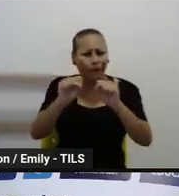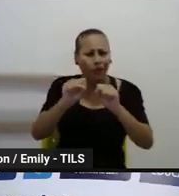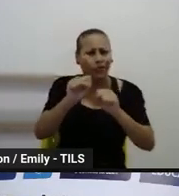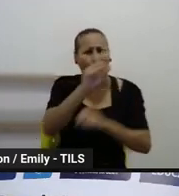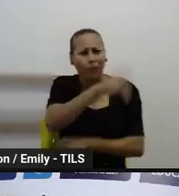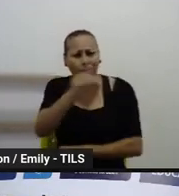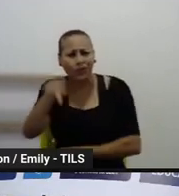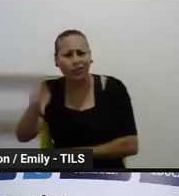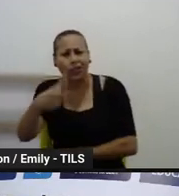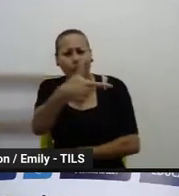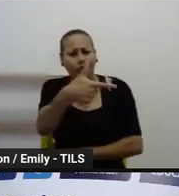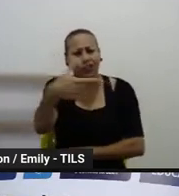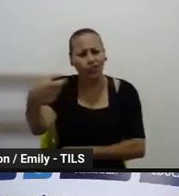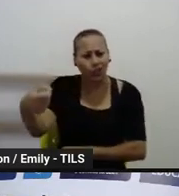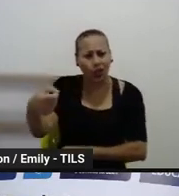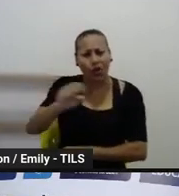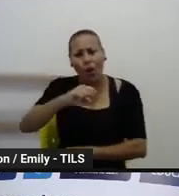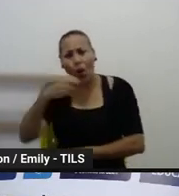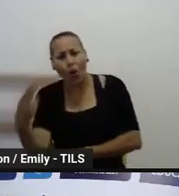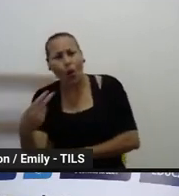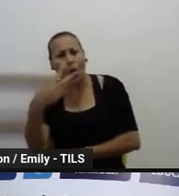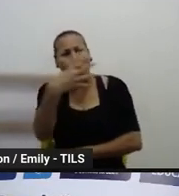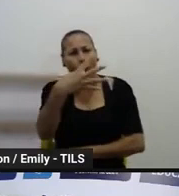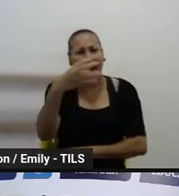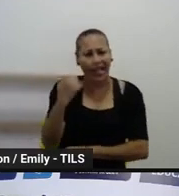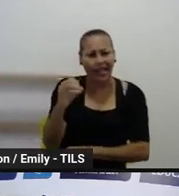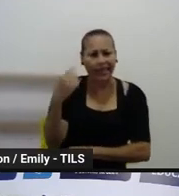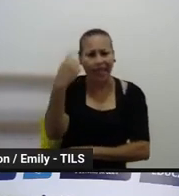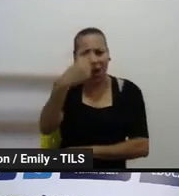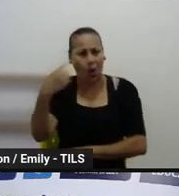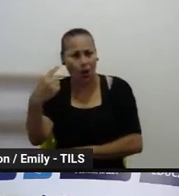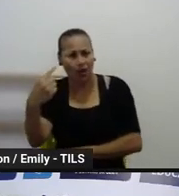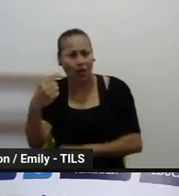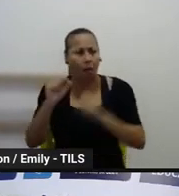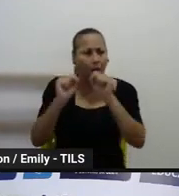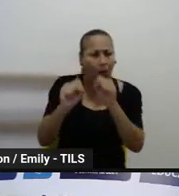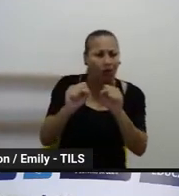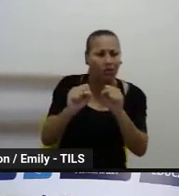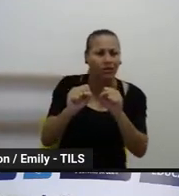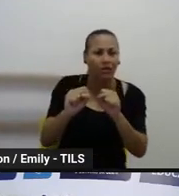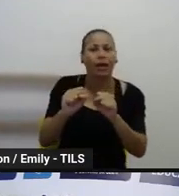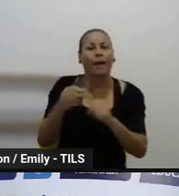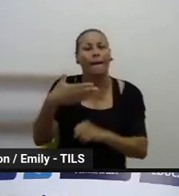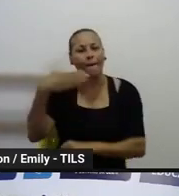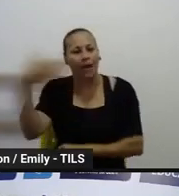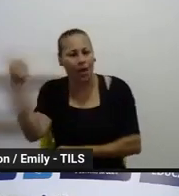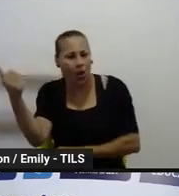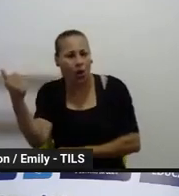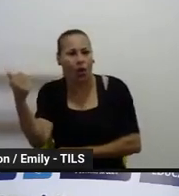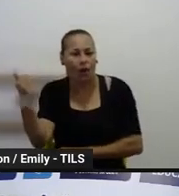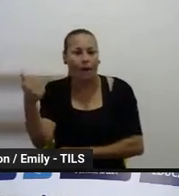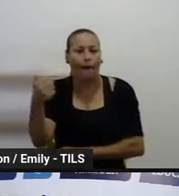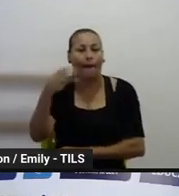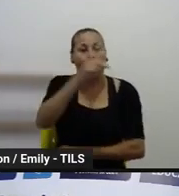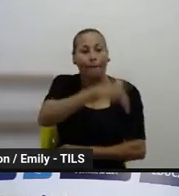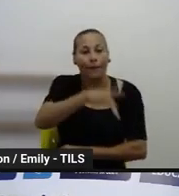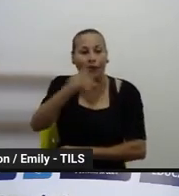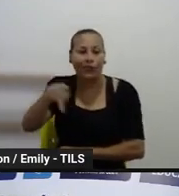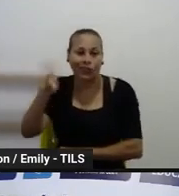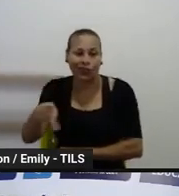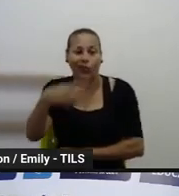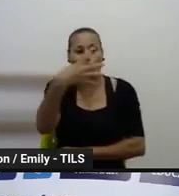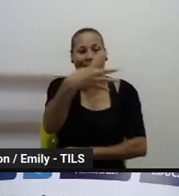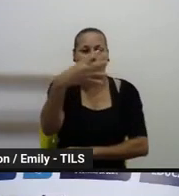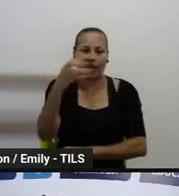ou 40 horas. no edital a gente pede que seja professor que esteja com 40 horas no